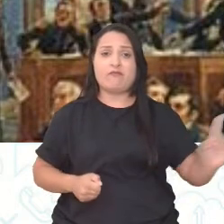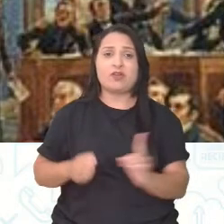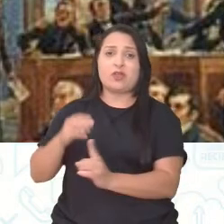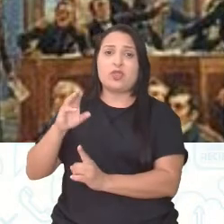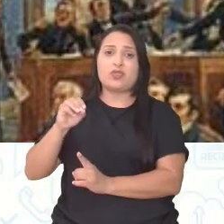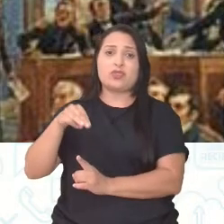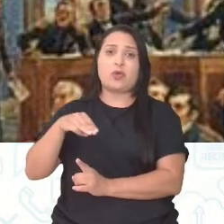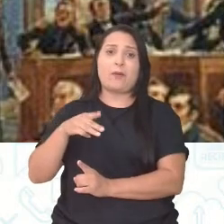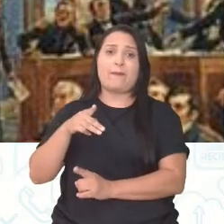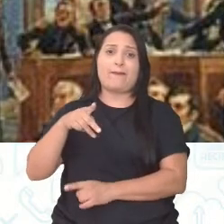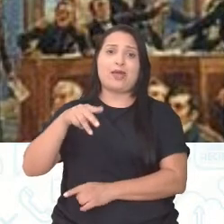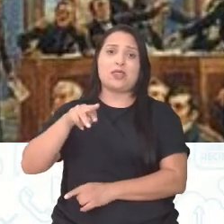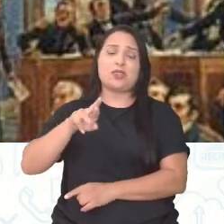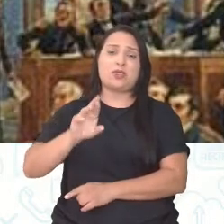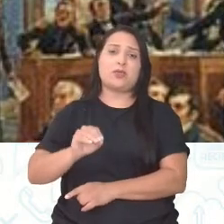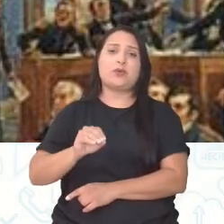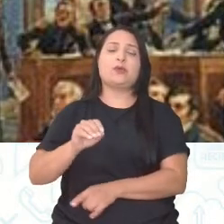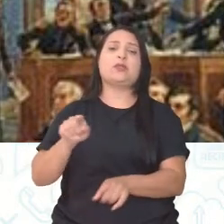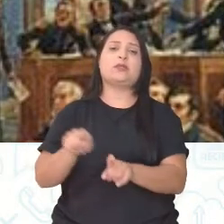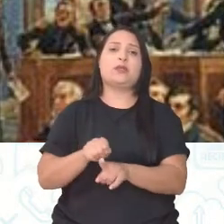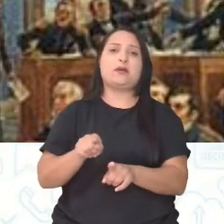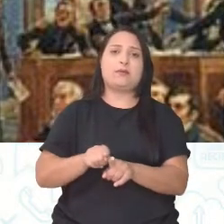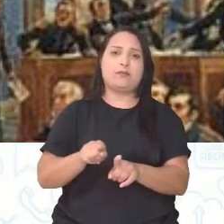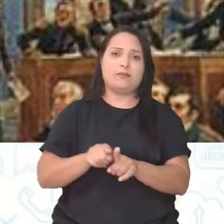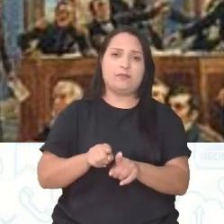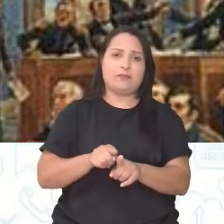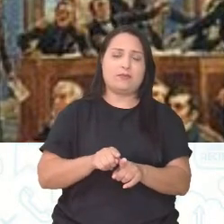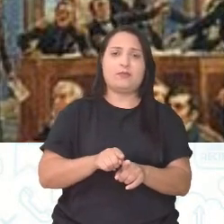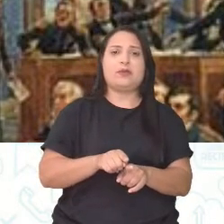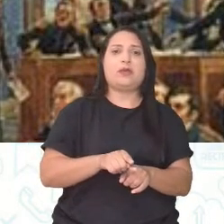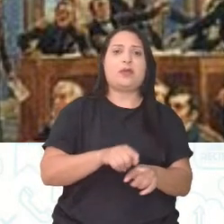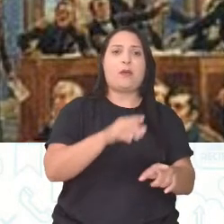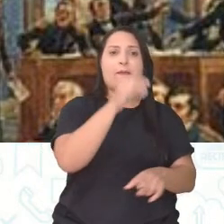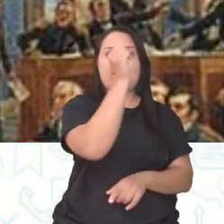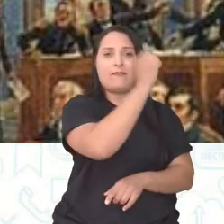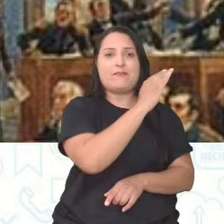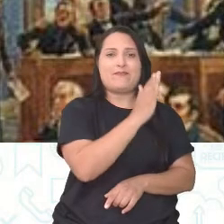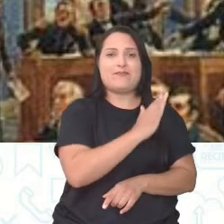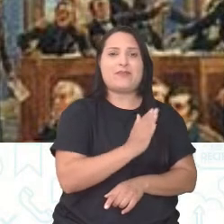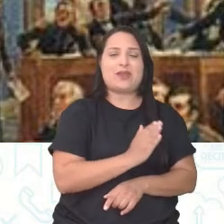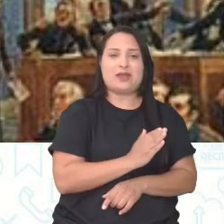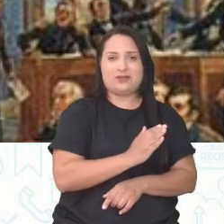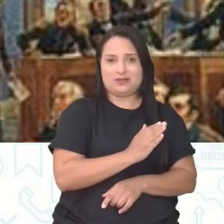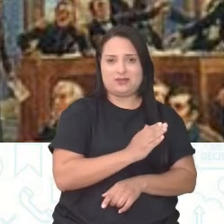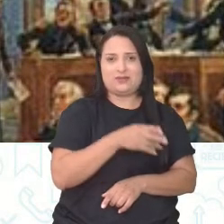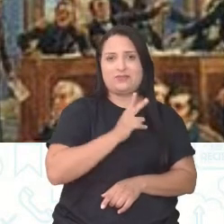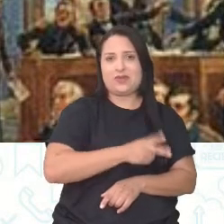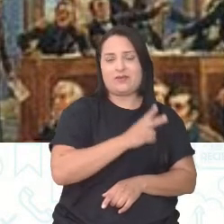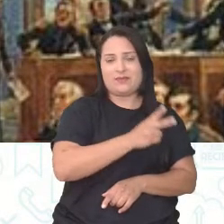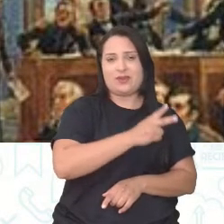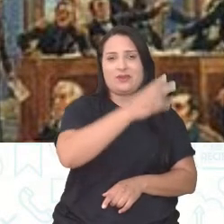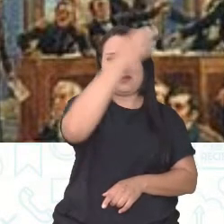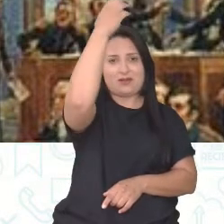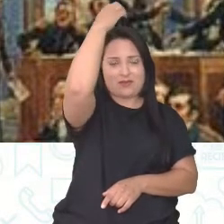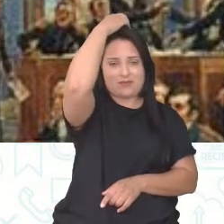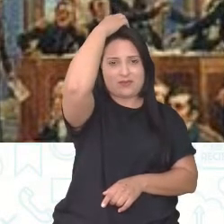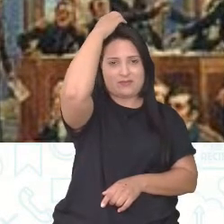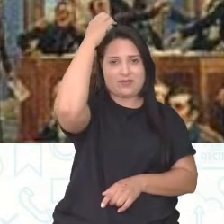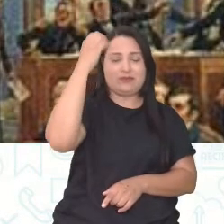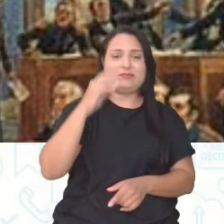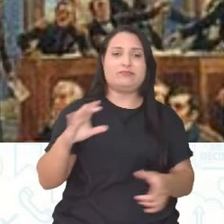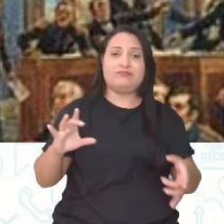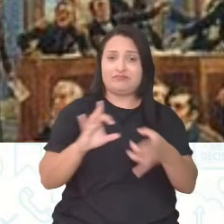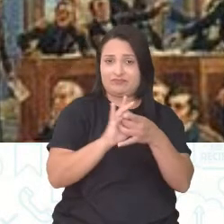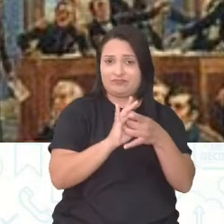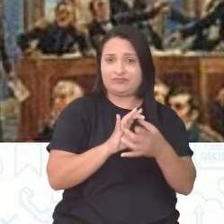volta do Brasil ao Estado de Colônia. Então, além de Dom João ter voltado para